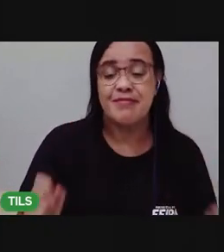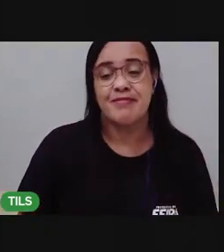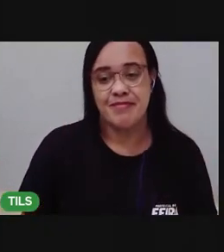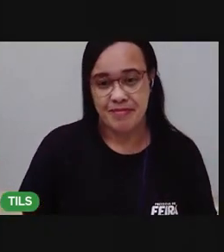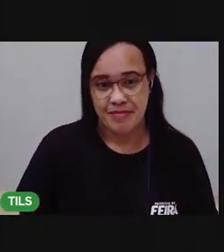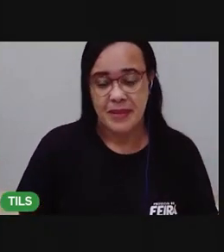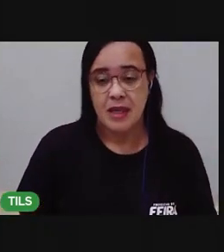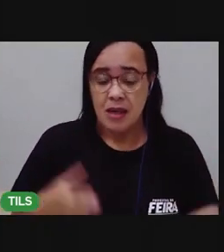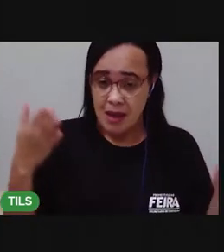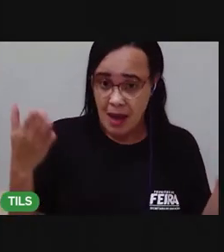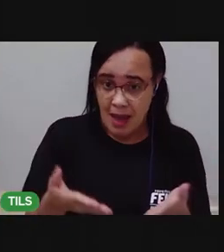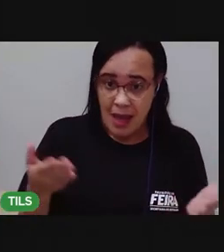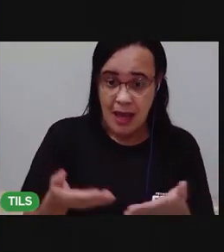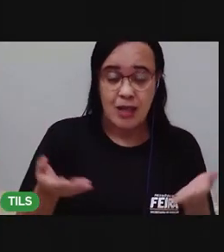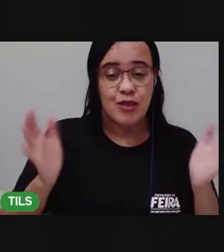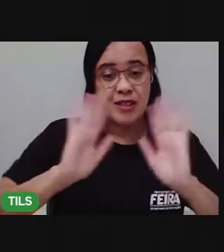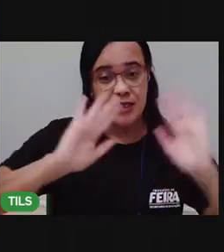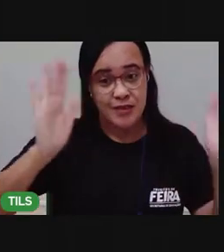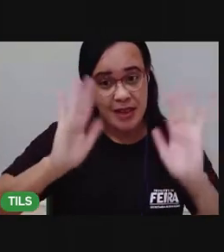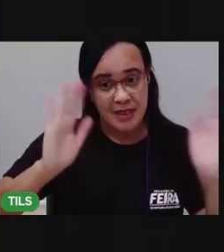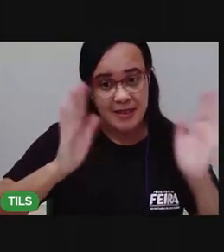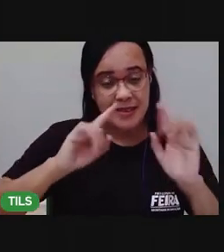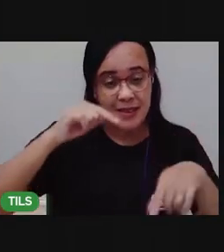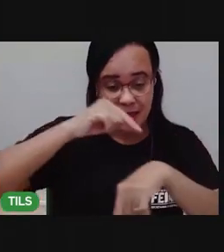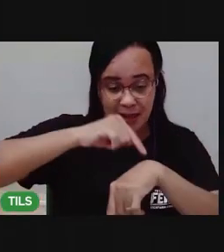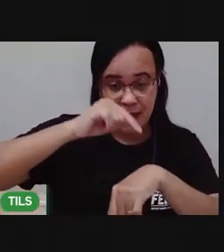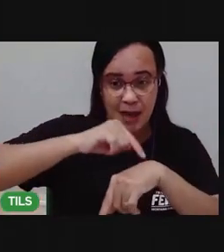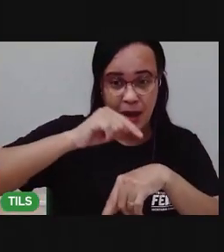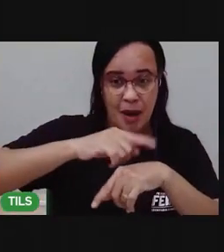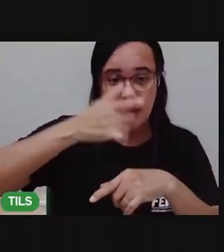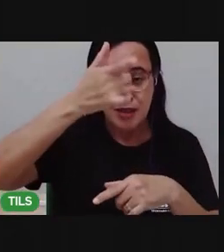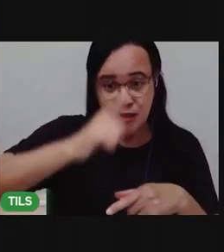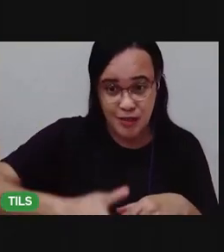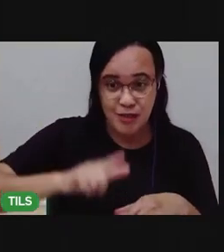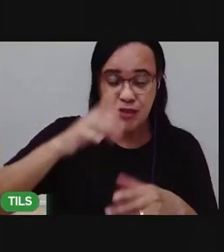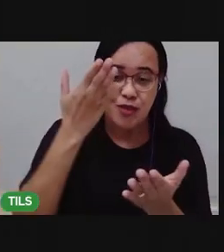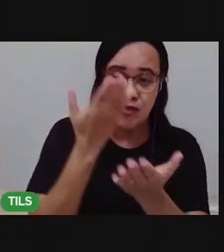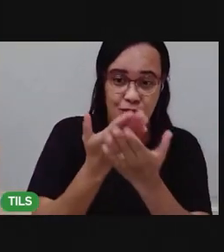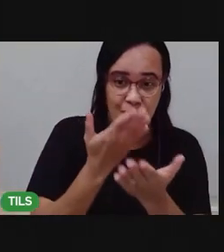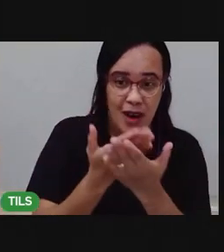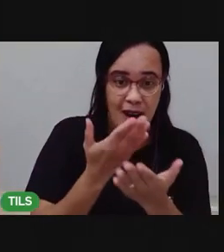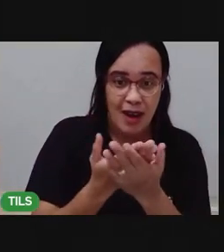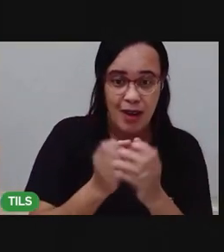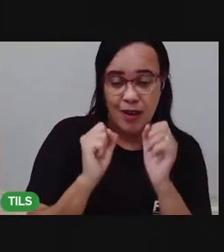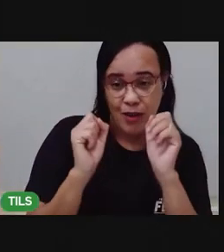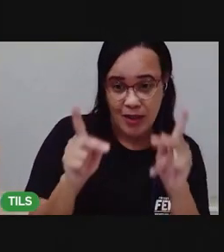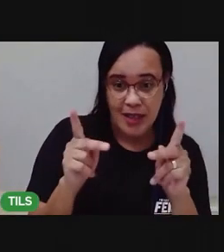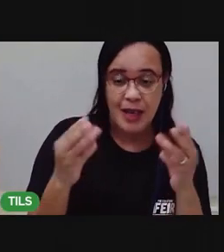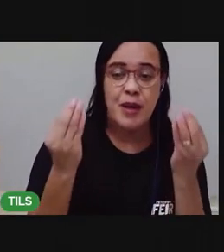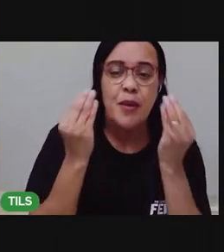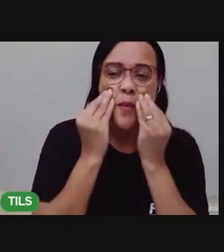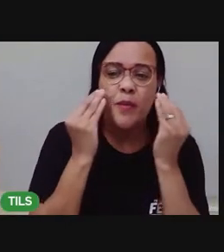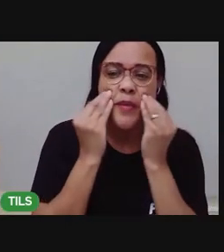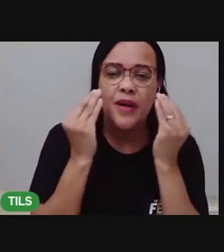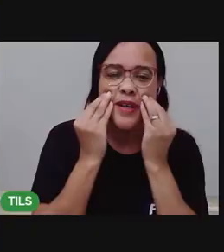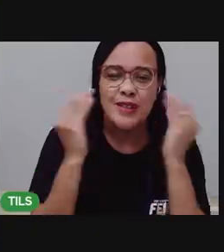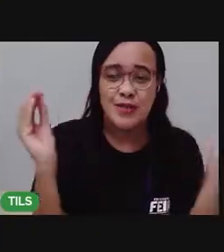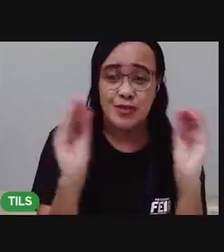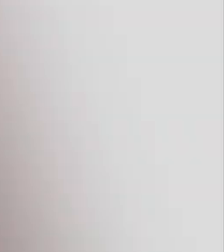Daqui a pouco a gente se encontra de novo em outra aula, tá bom? Um beijo grande. Tchau!